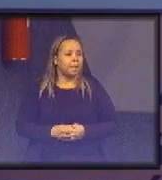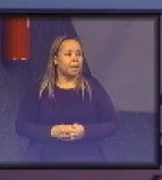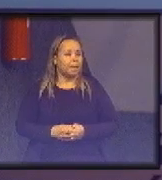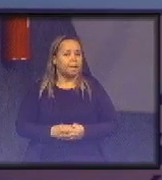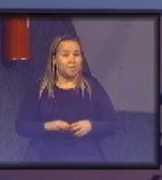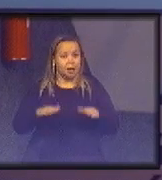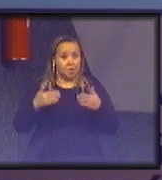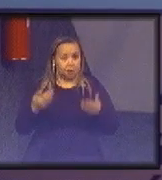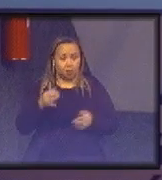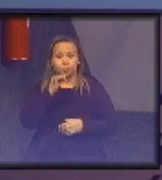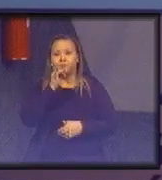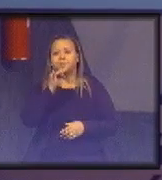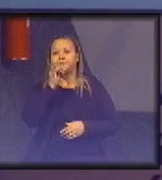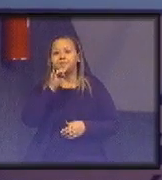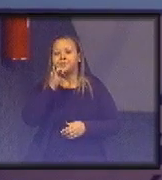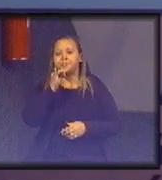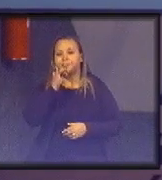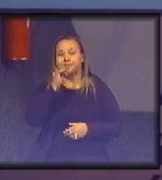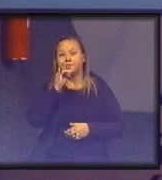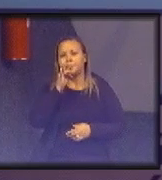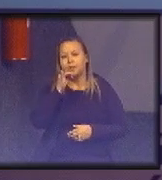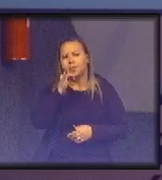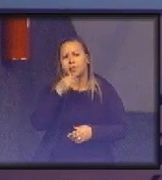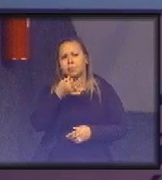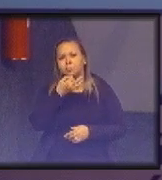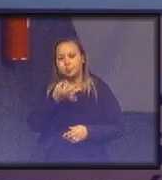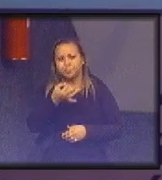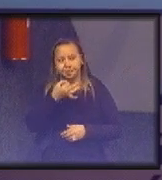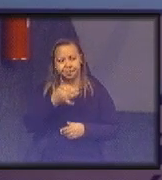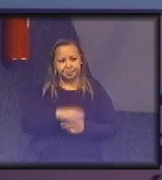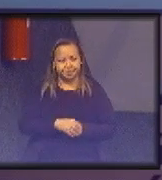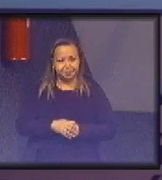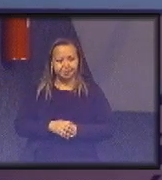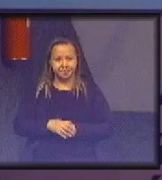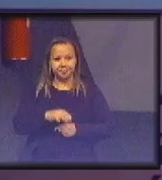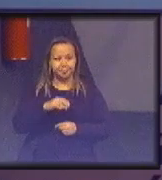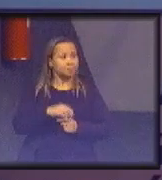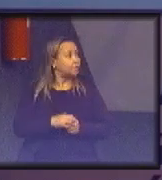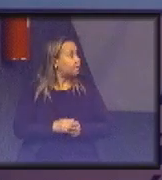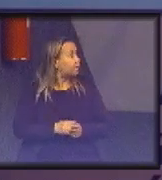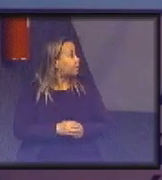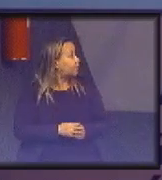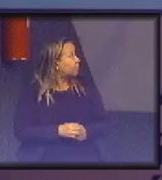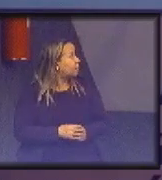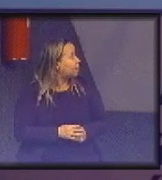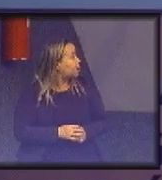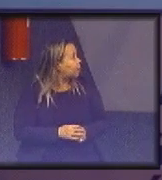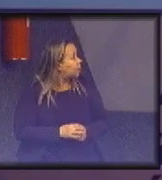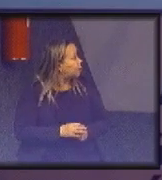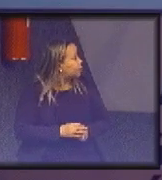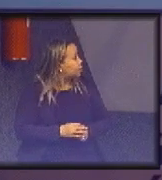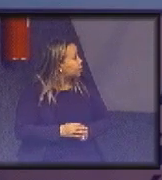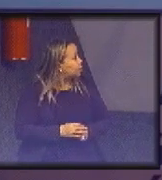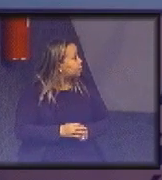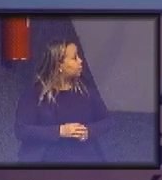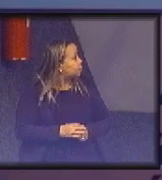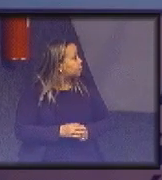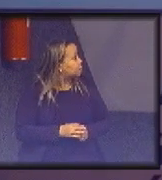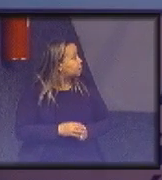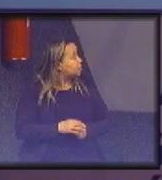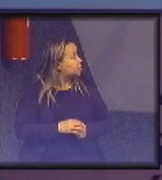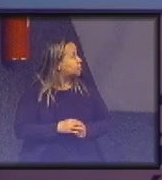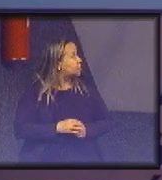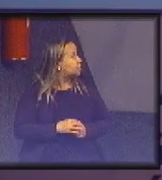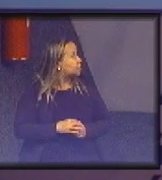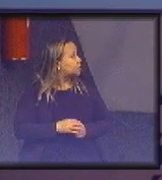Então, aqui um exemplo. Suponha que é ali CPT.FTT. Tem um monte de siglazinha, quem está acostumado com o sistema está acostumado com essas siglas.